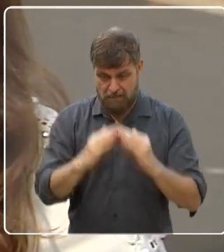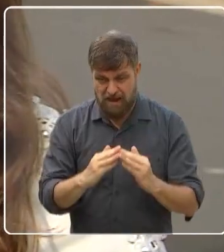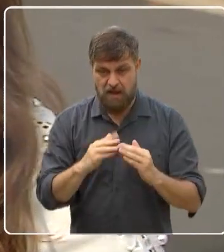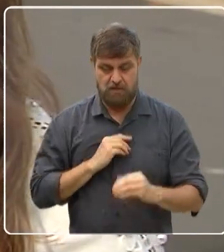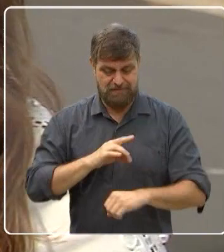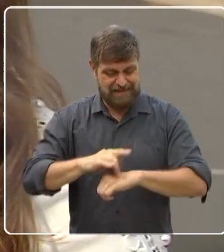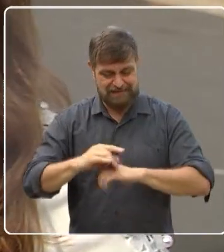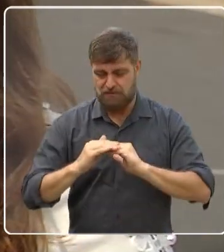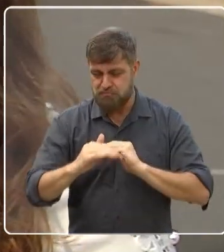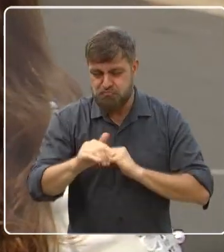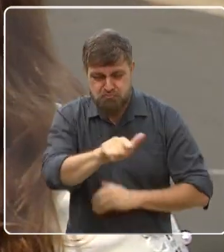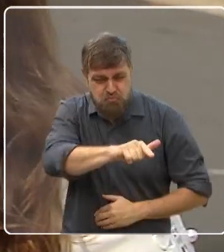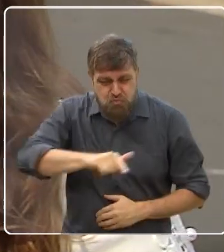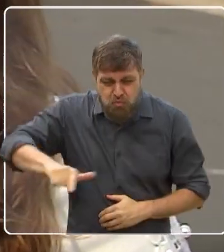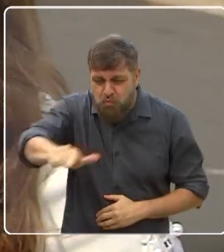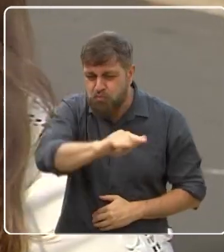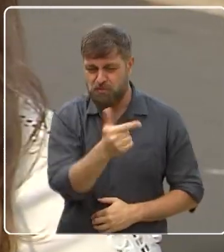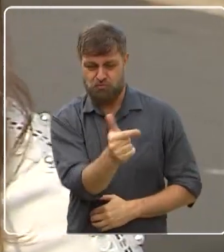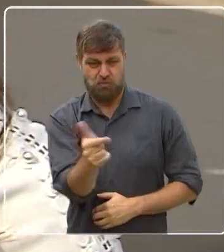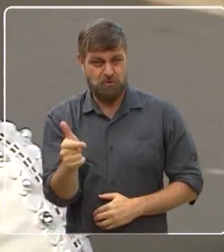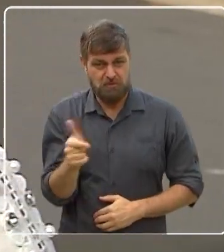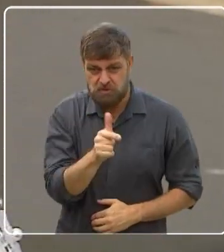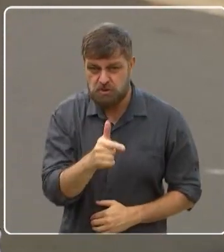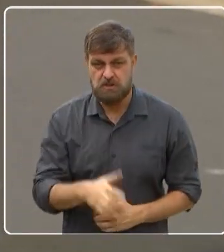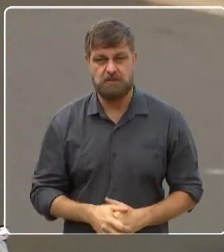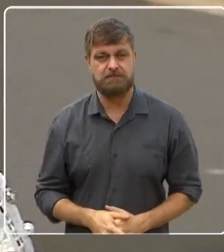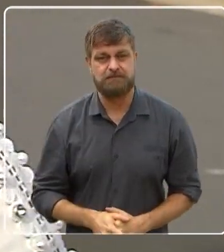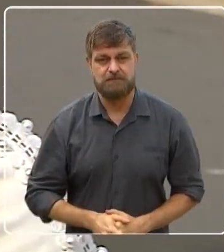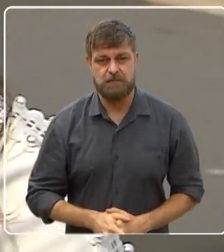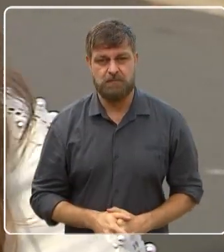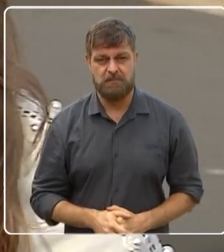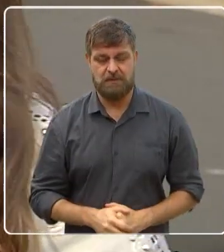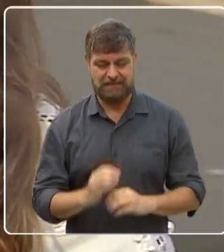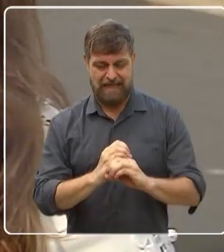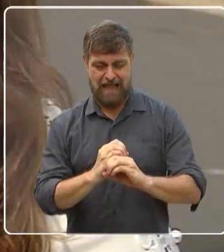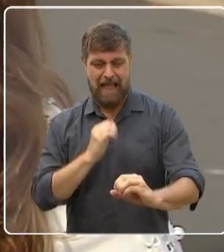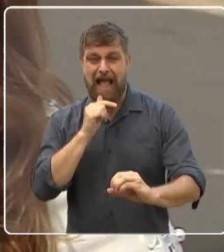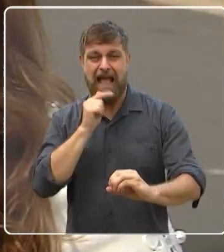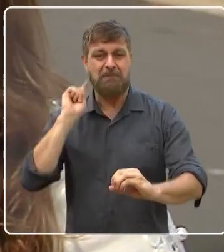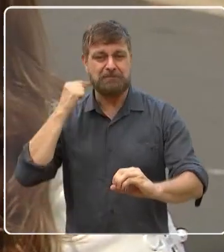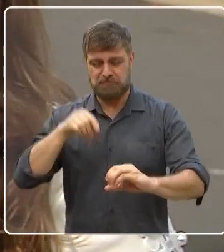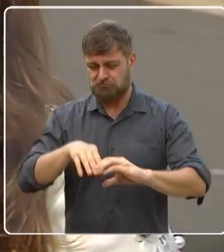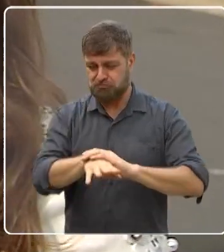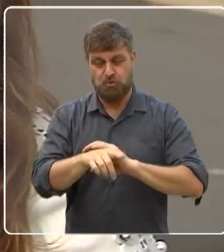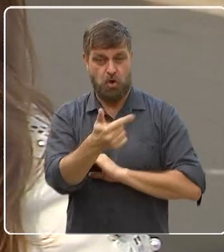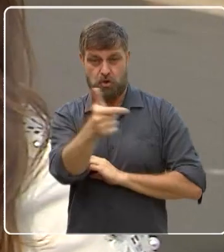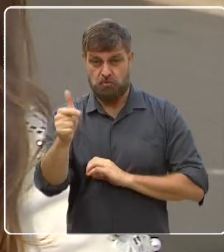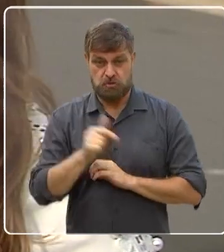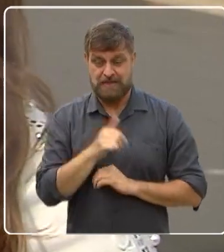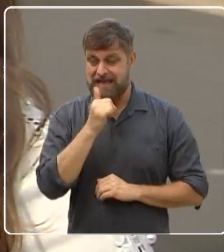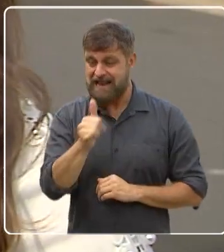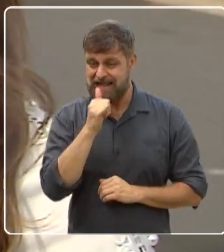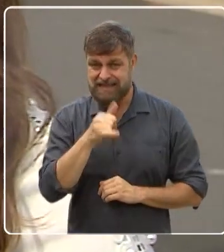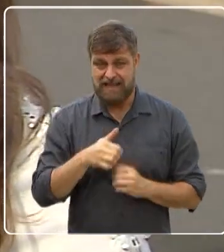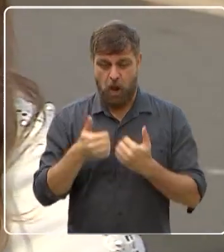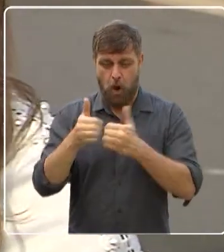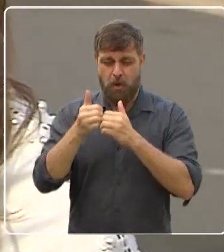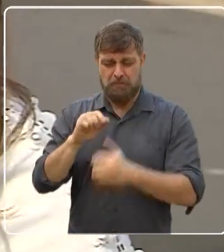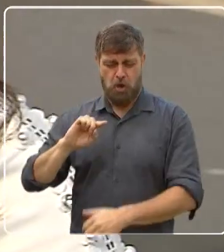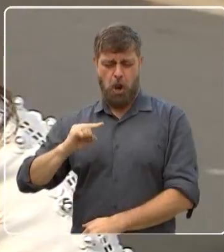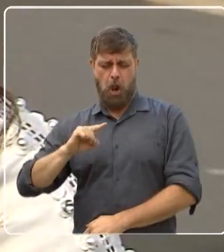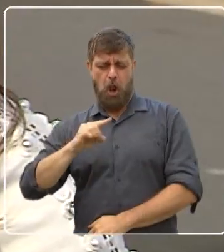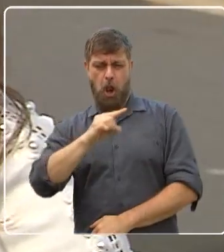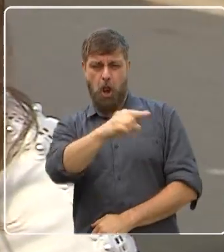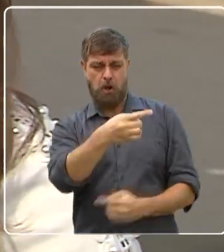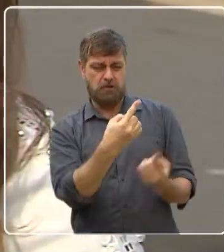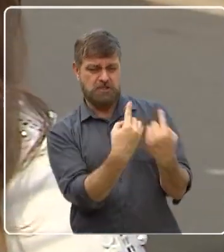não tinha asfalto, não tinha rede de esgoto, não tinha energia elétrica. O ônibus passava na pista,